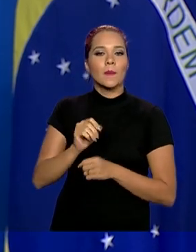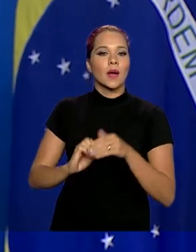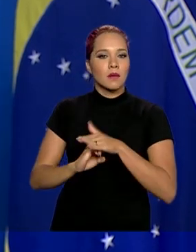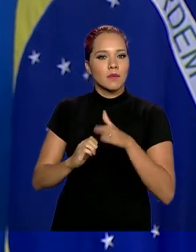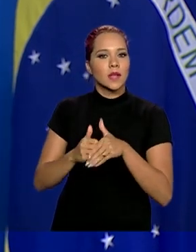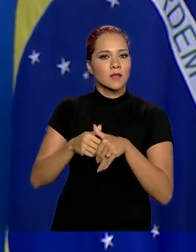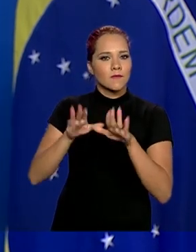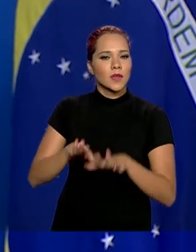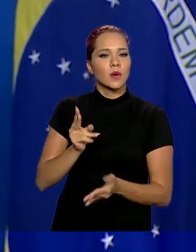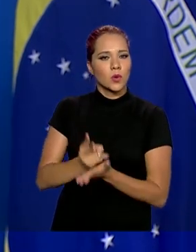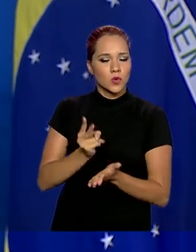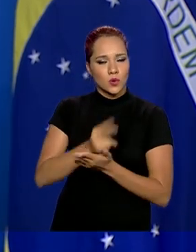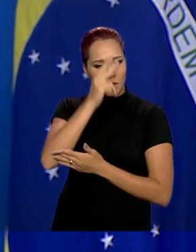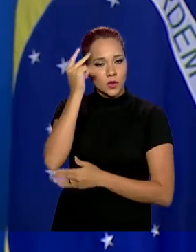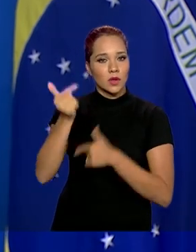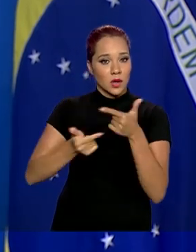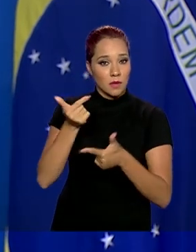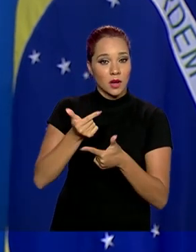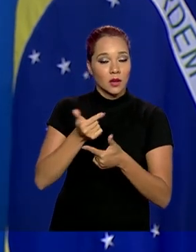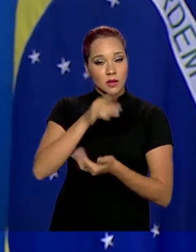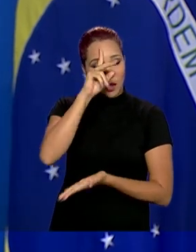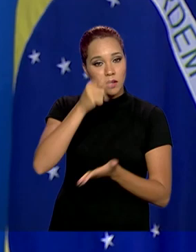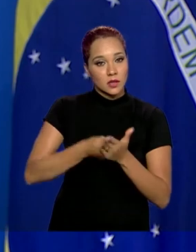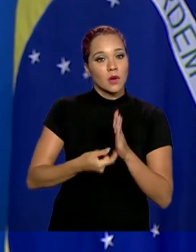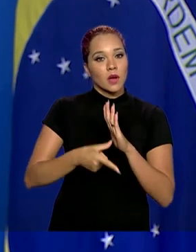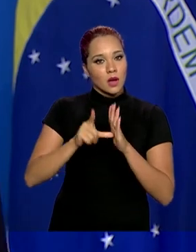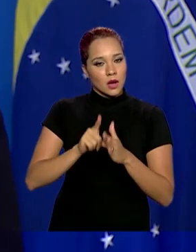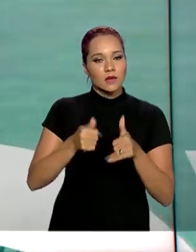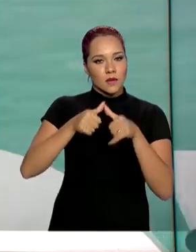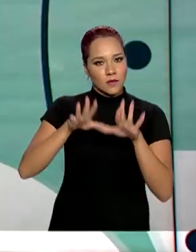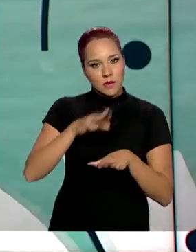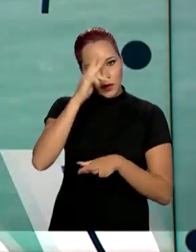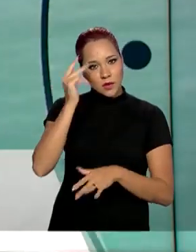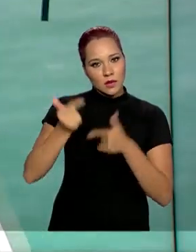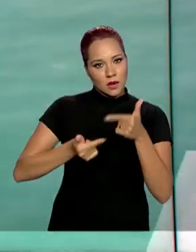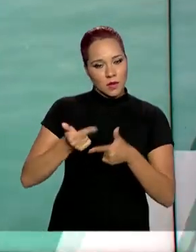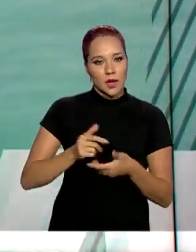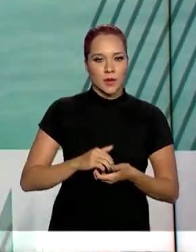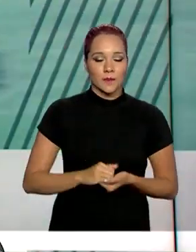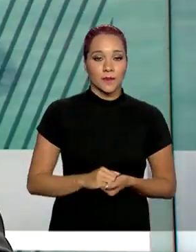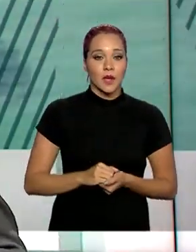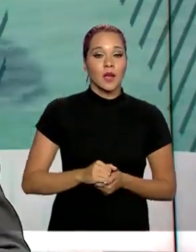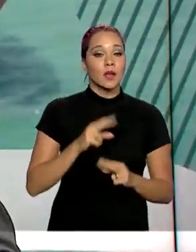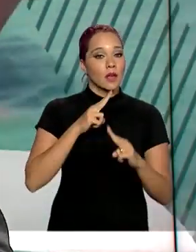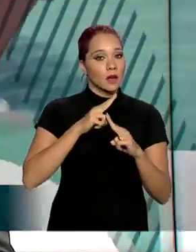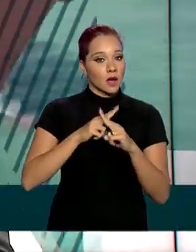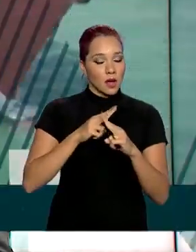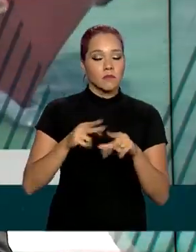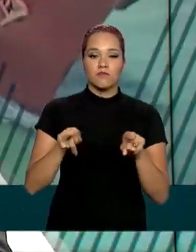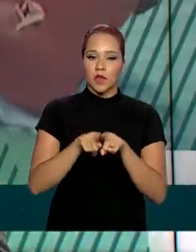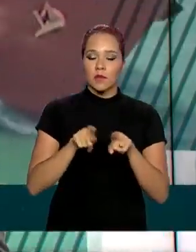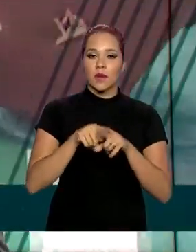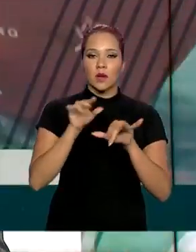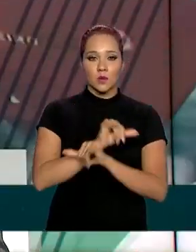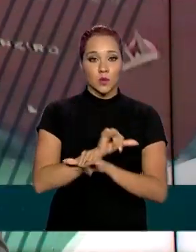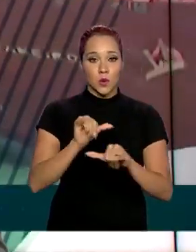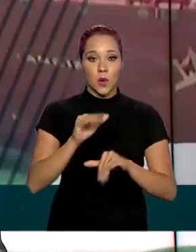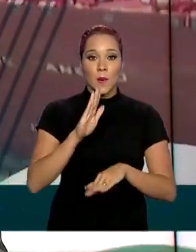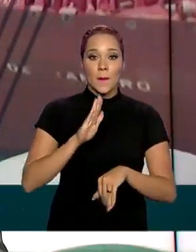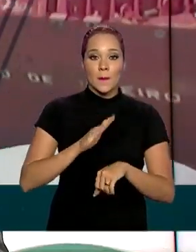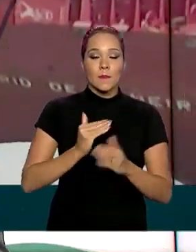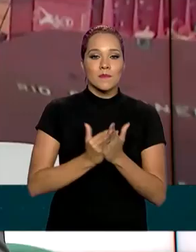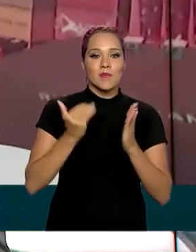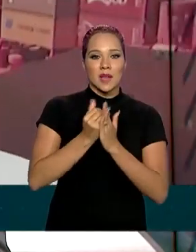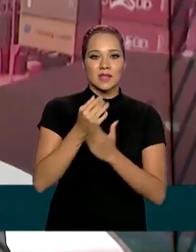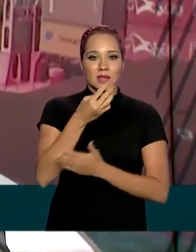fique com o funcionário. Tome a decisão antes e fique com o funcionário. E a Caixa Econômica Federal também anunciou mais 33